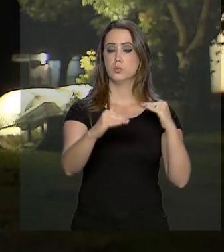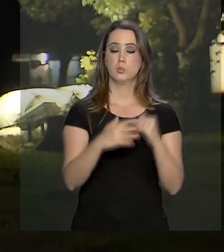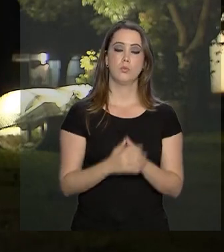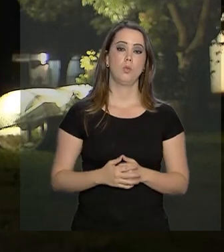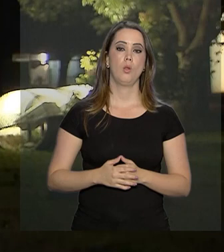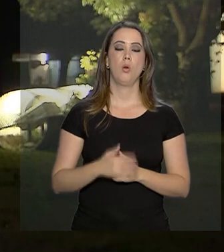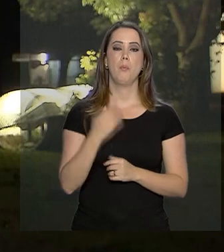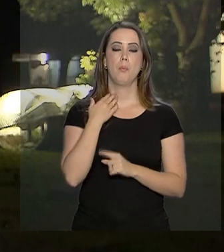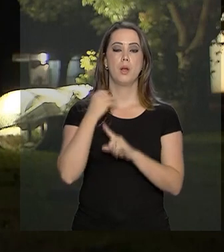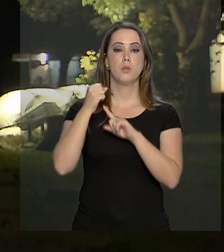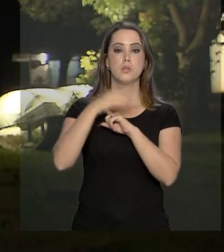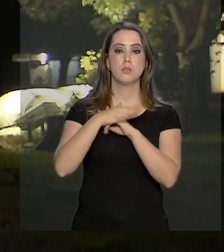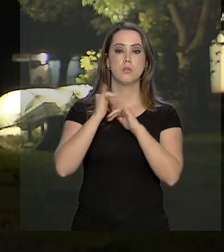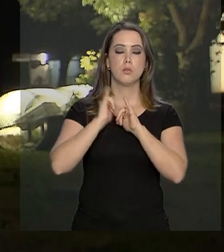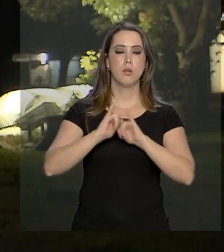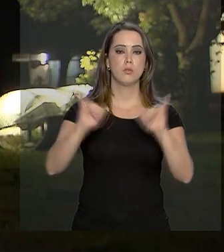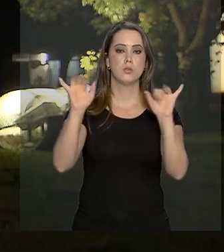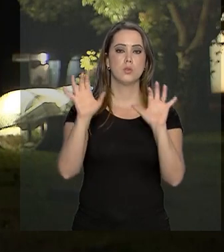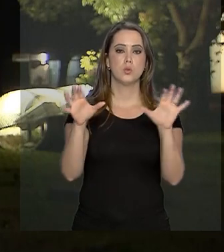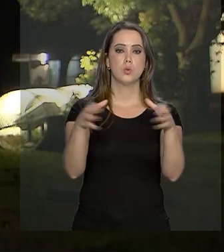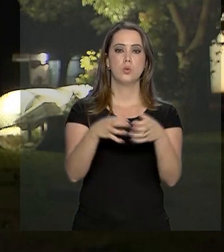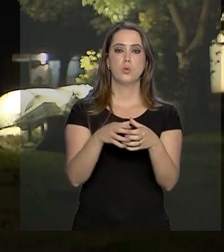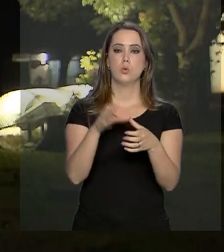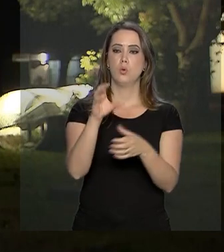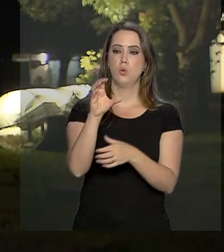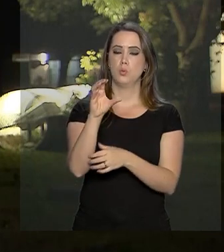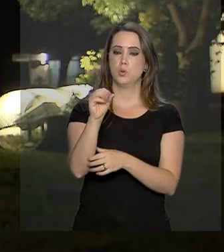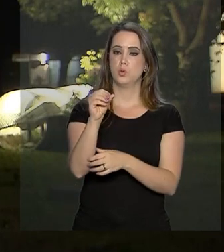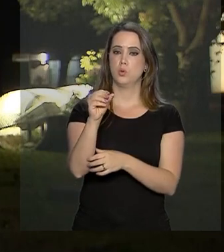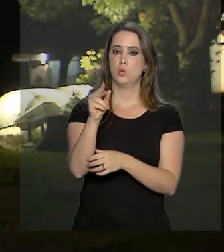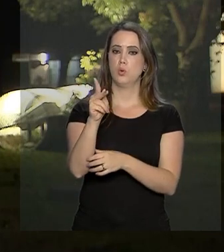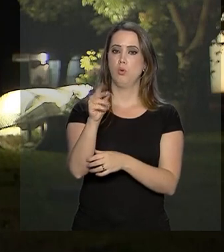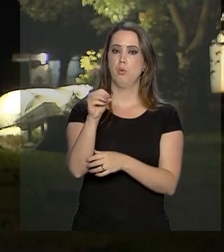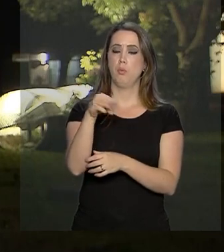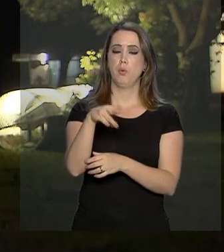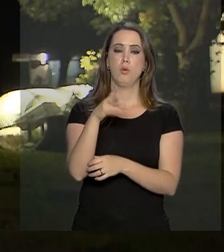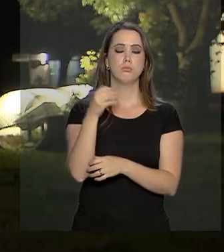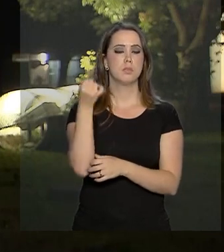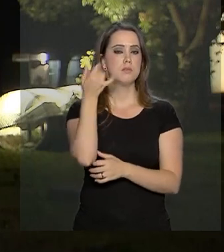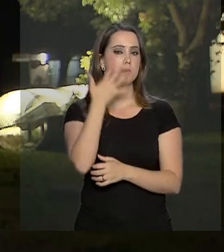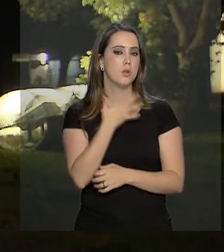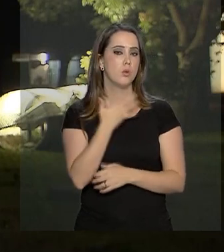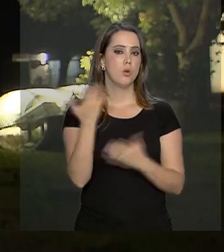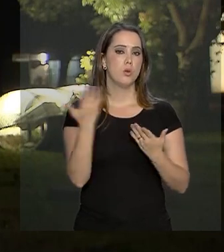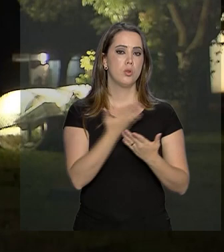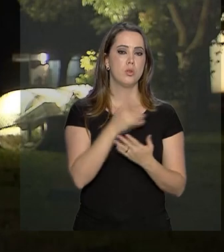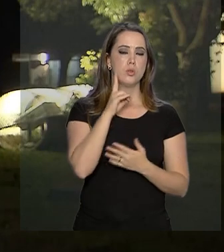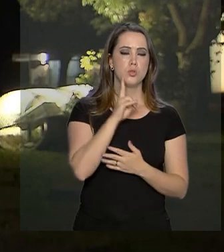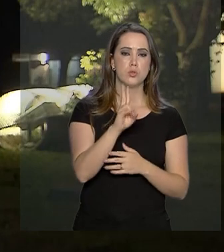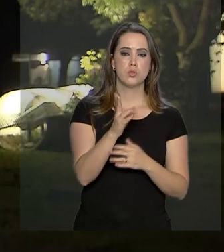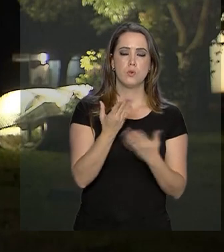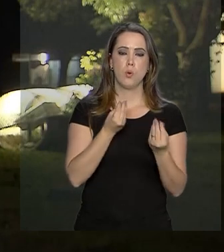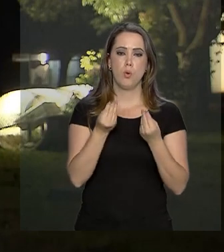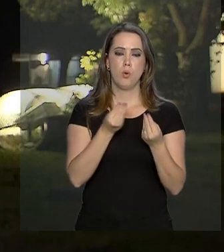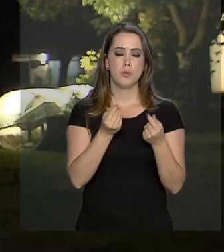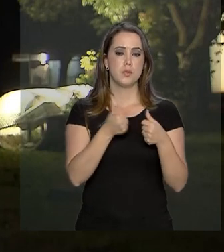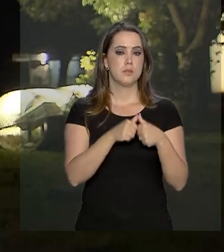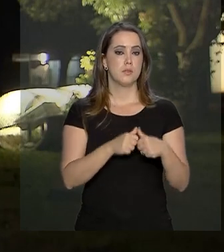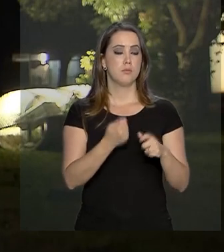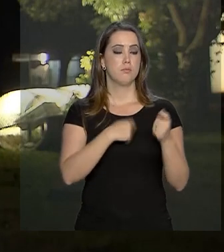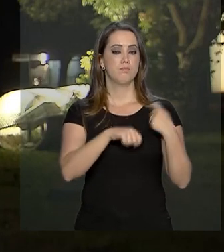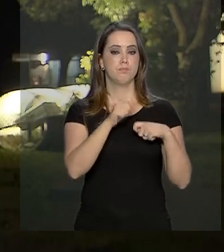Banco Central agora há pouco, os integrantes do comitê ressaltaram que os indicadores recentes do cenário da atividade